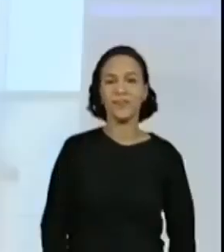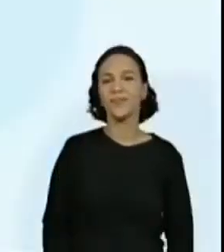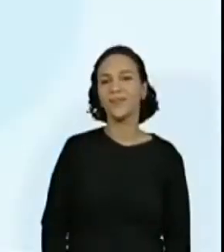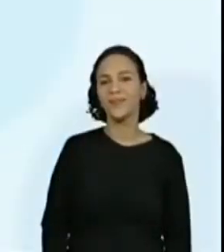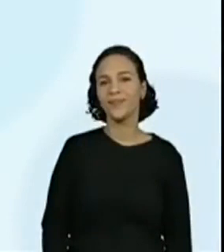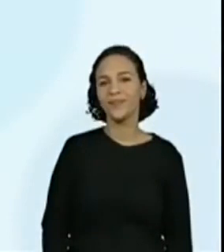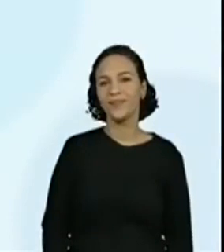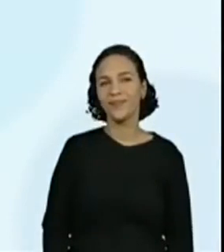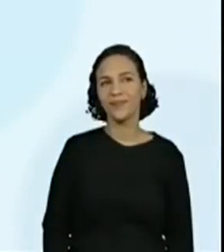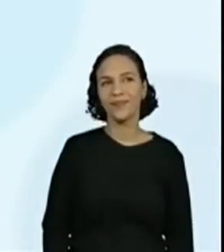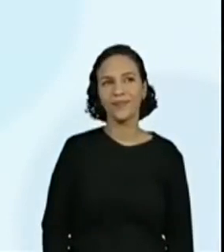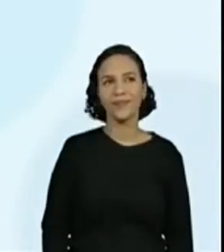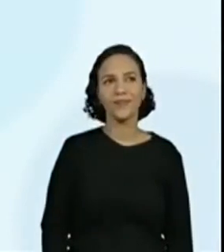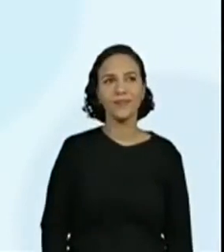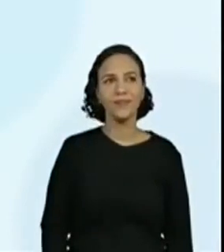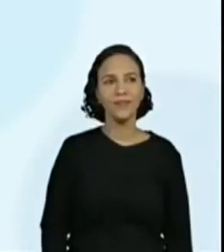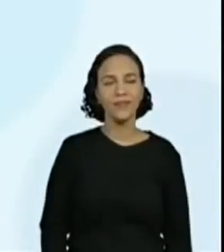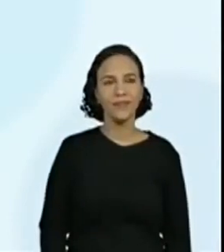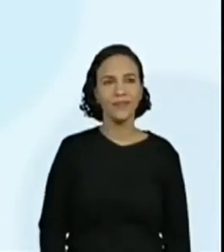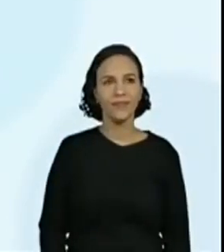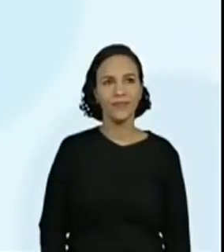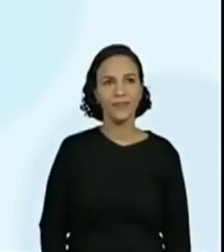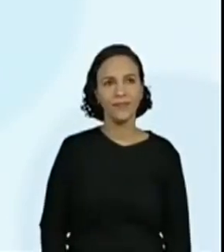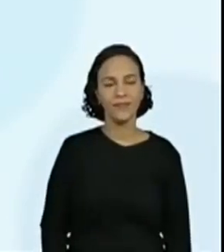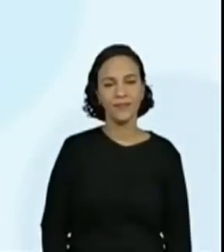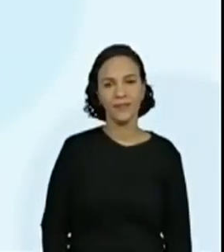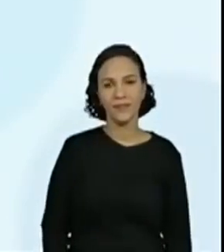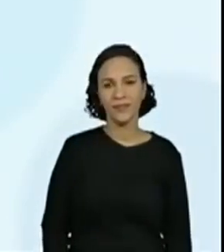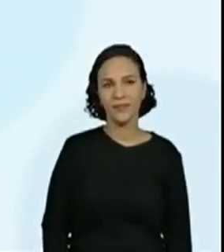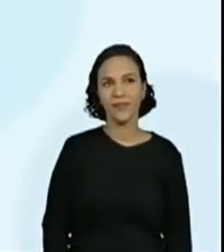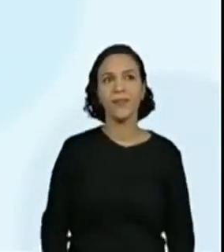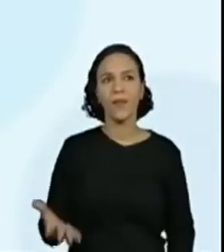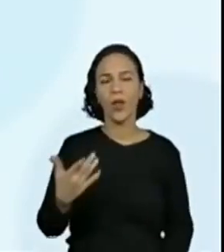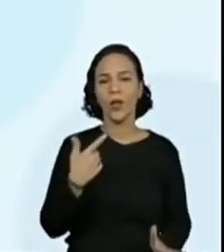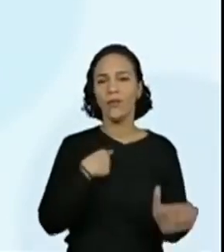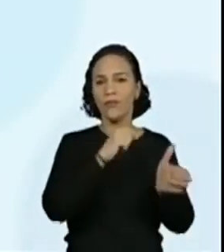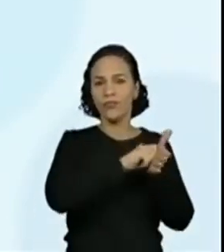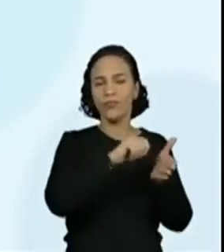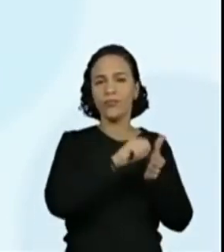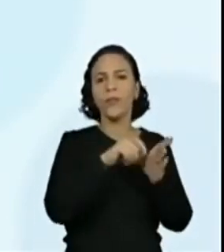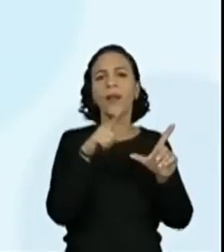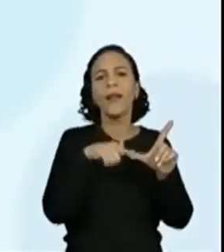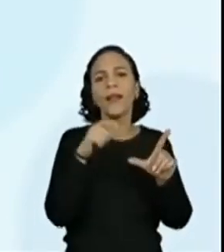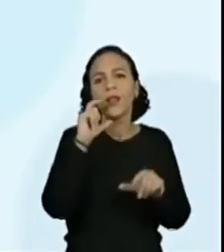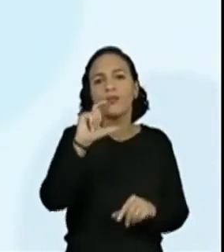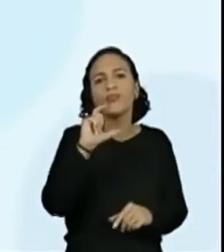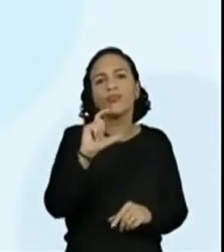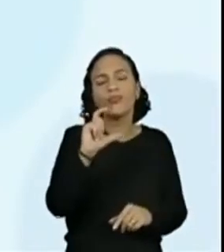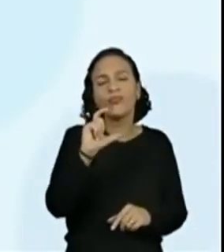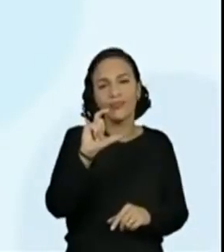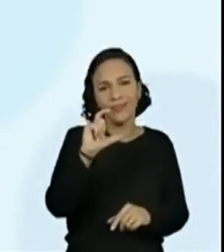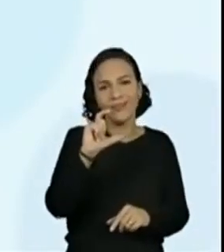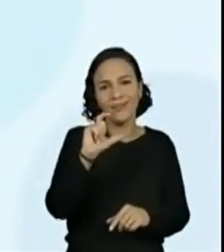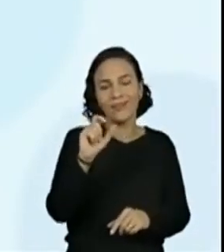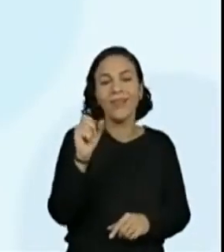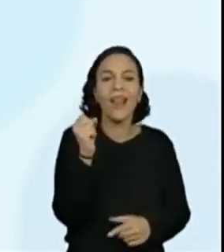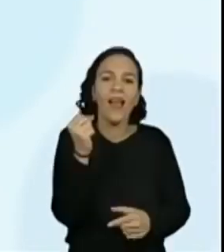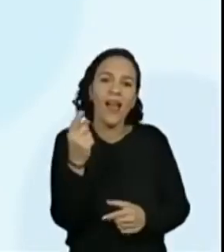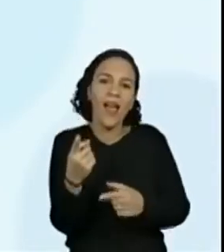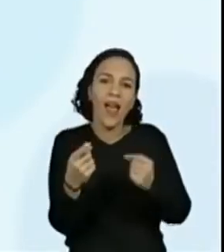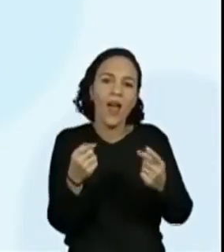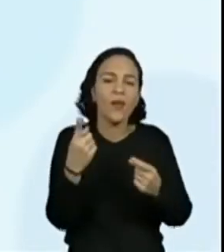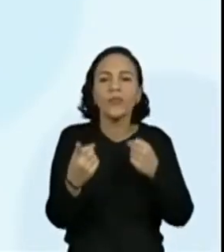Eu vou colocar aqui com a letrinha, né? Que a gente ainda não tem todo mundo aí que consiga entender a